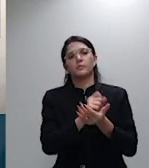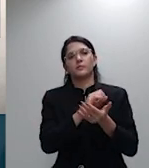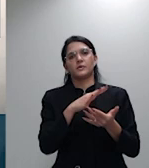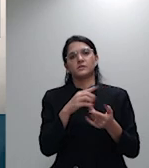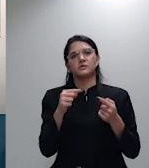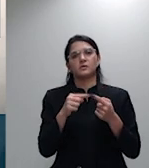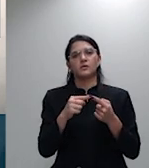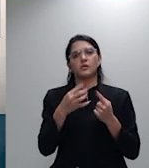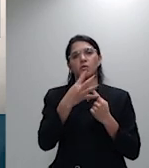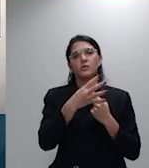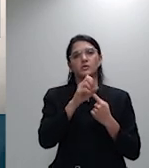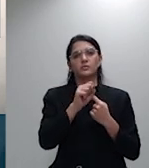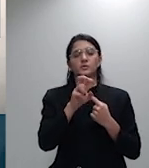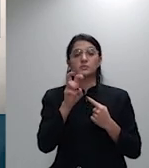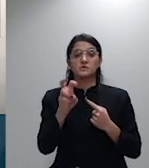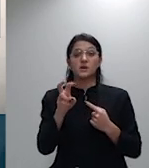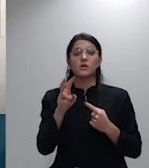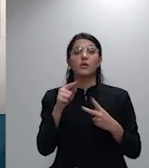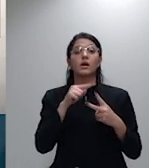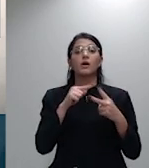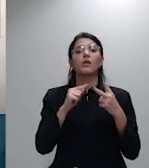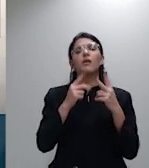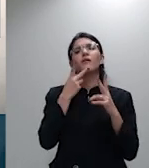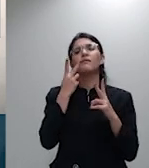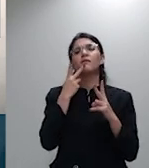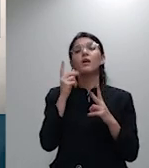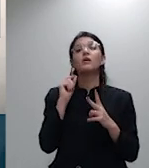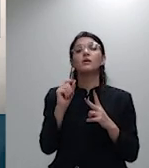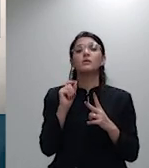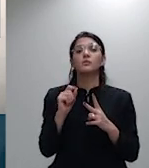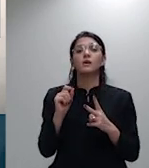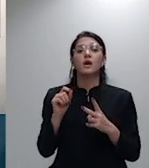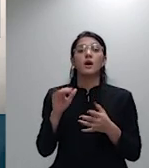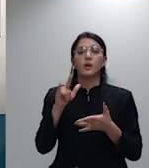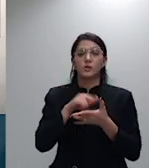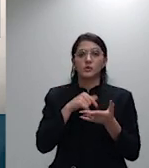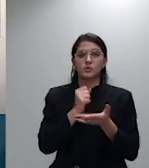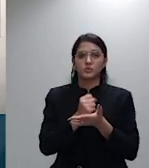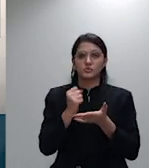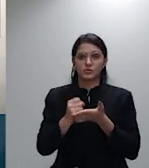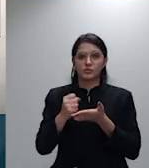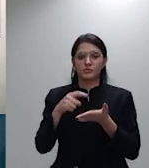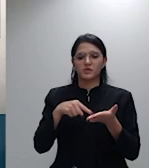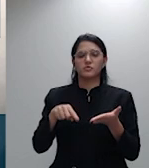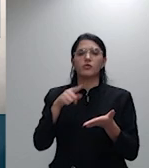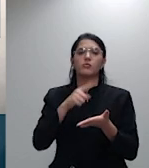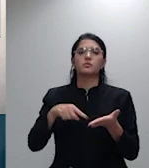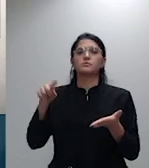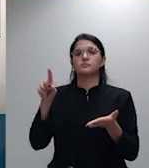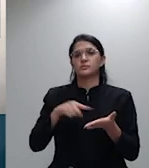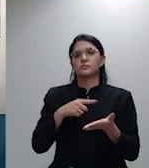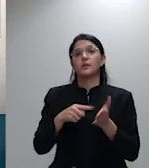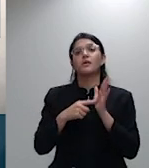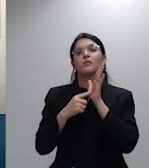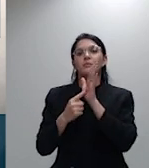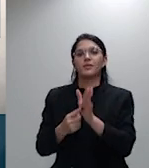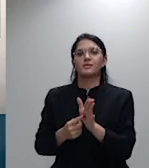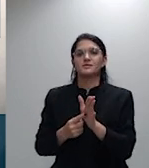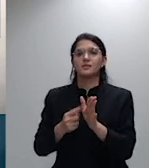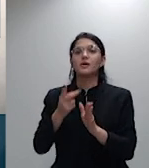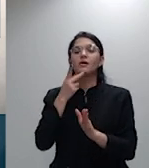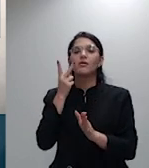declarada nulidade da escritura de união estável e a inexistência do vínculo entre a ré e o decuso